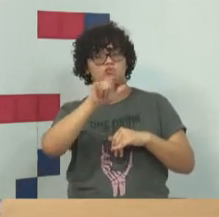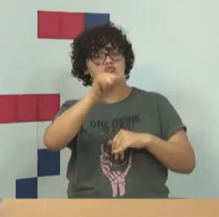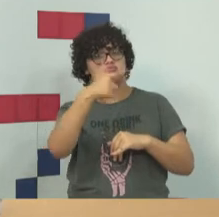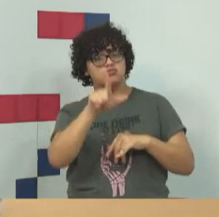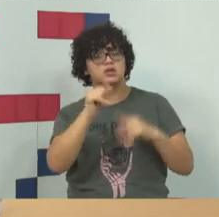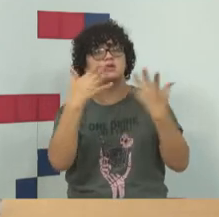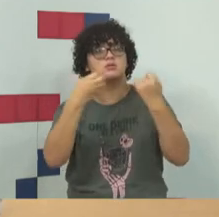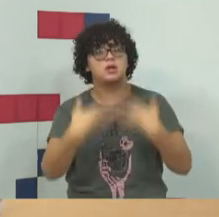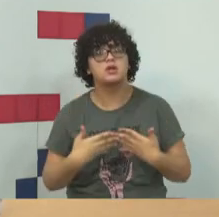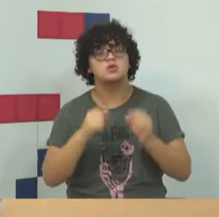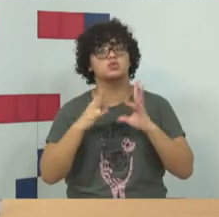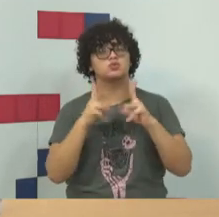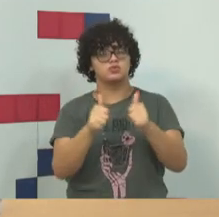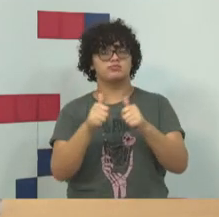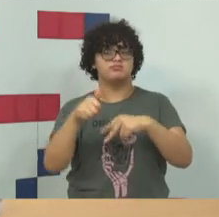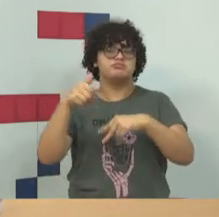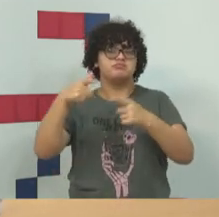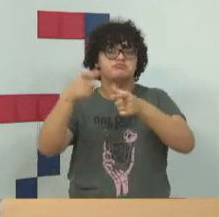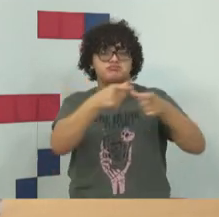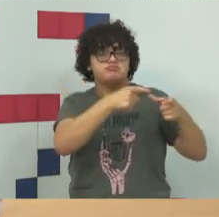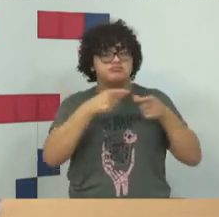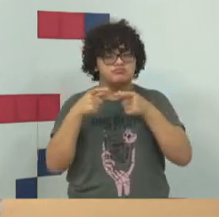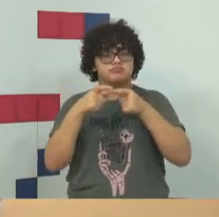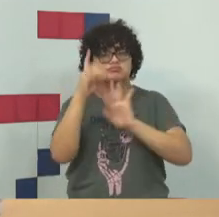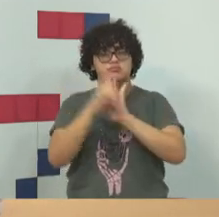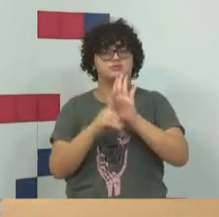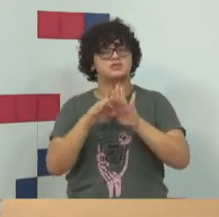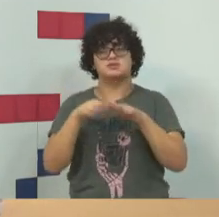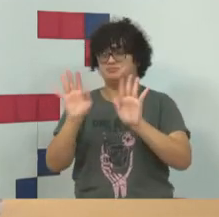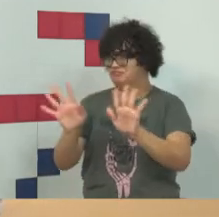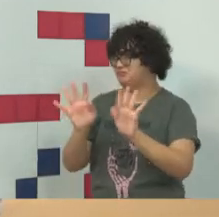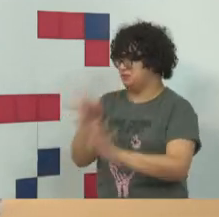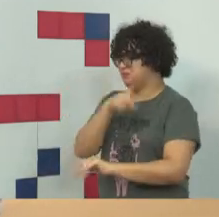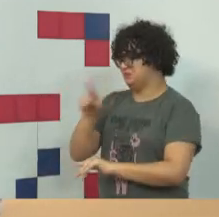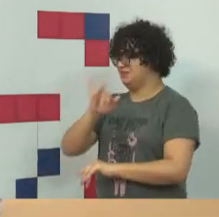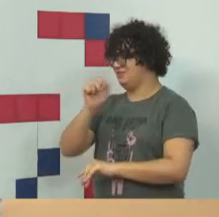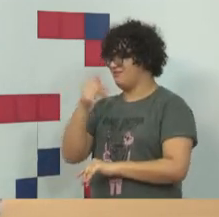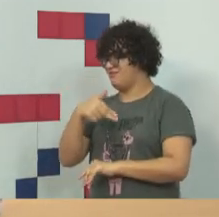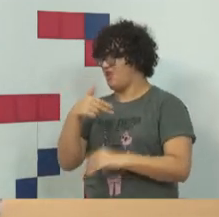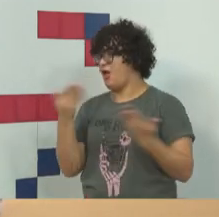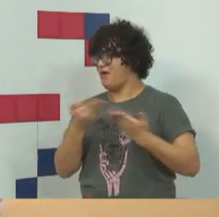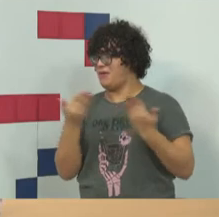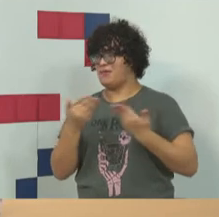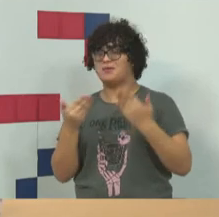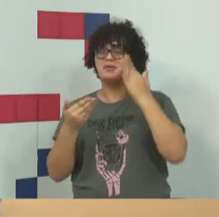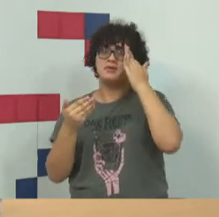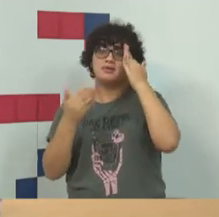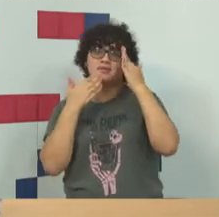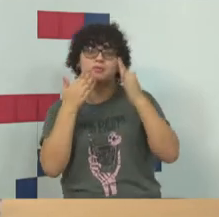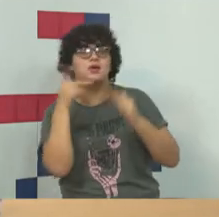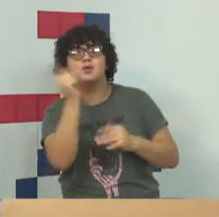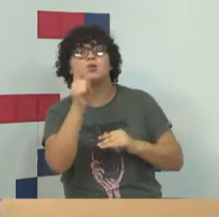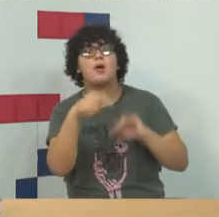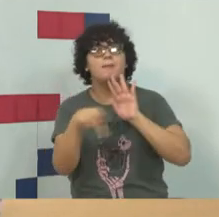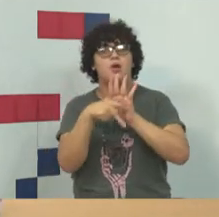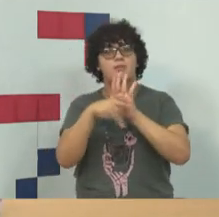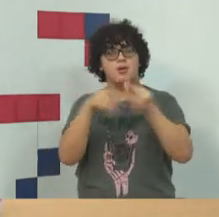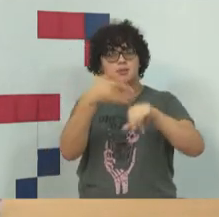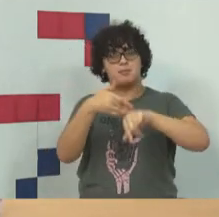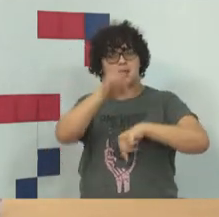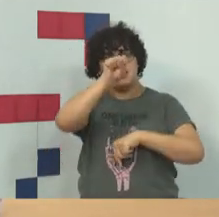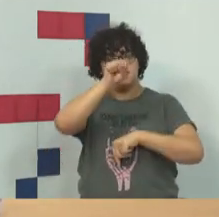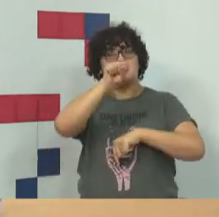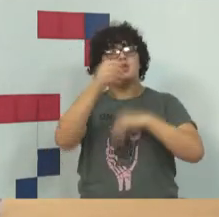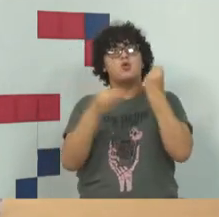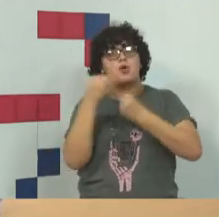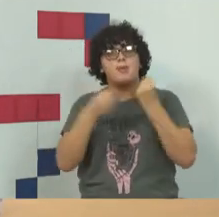falar sobre toda esta área. Professor Jean, corrijo, o professor, na realidade, não foi a minha tese de mestrado, que falou sobre